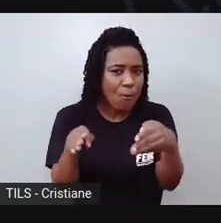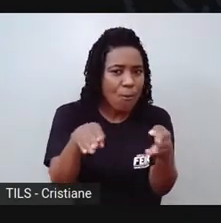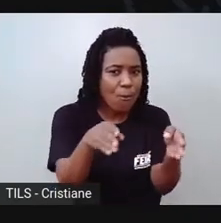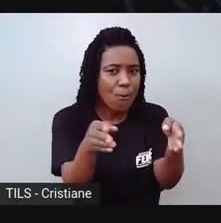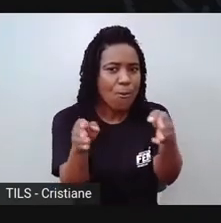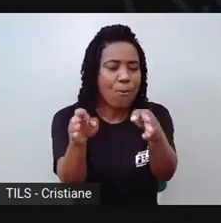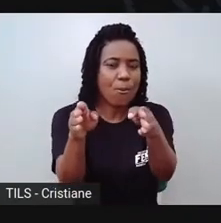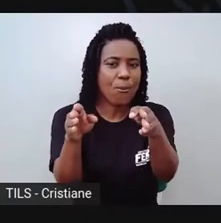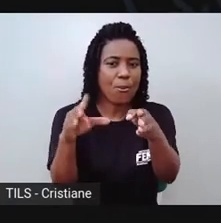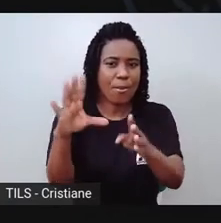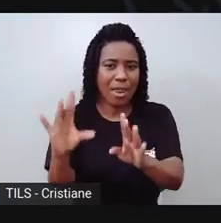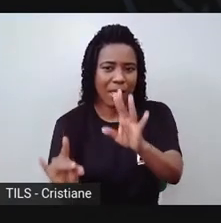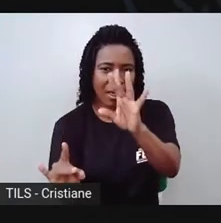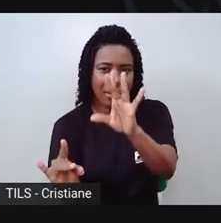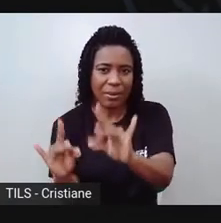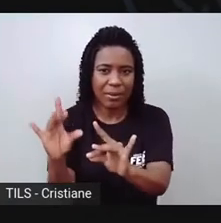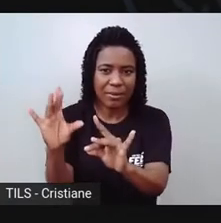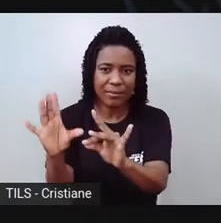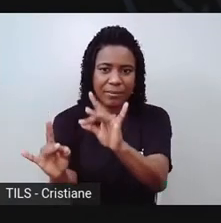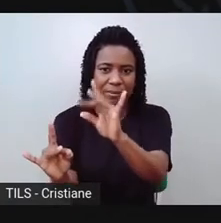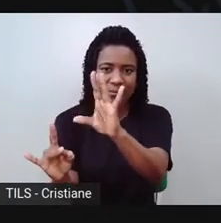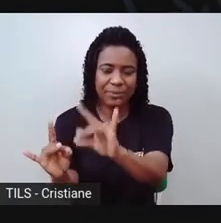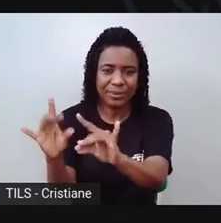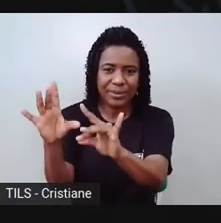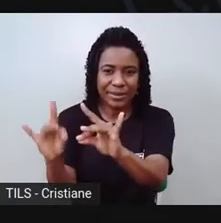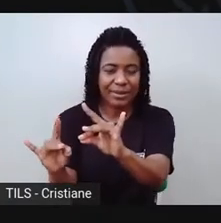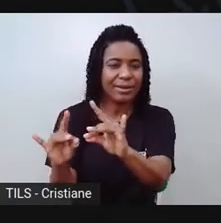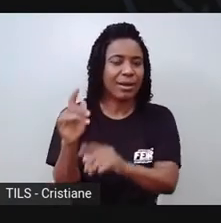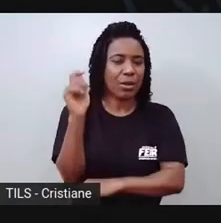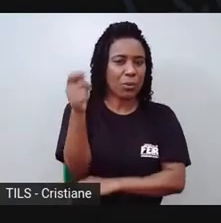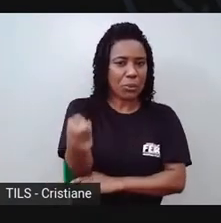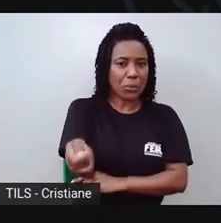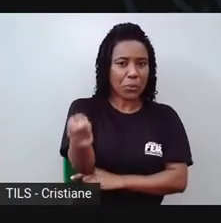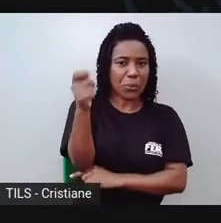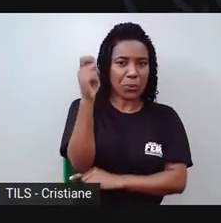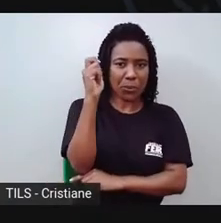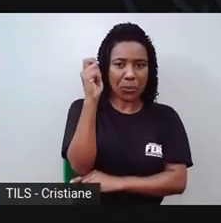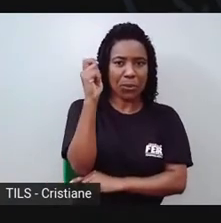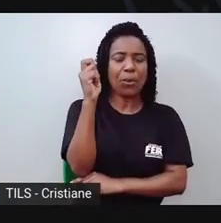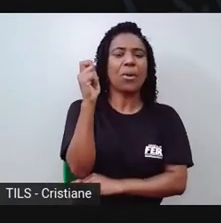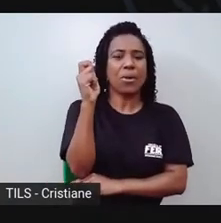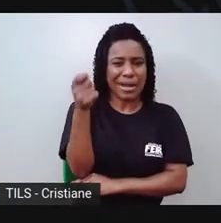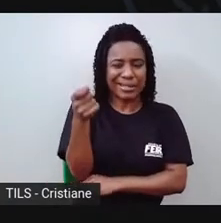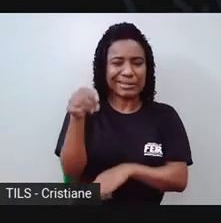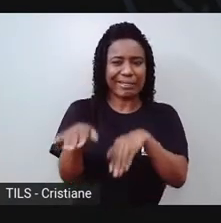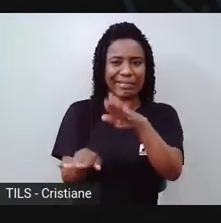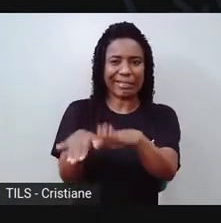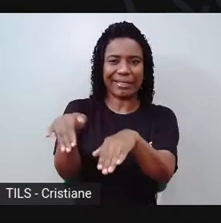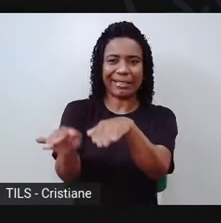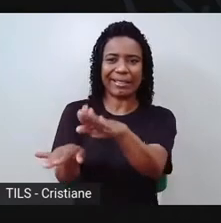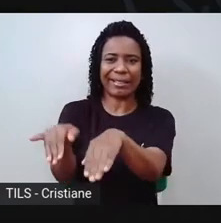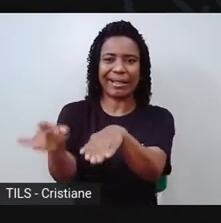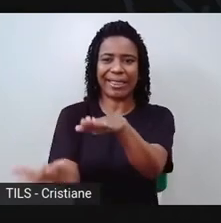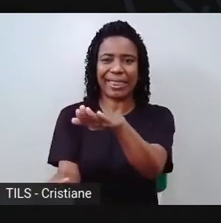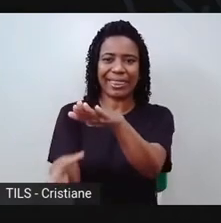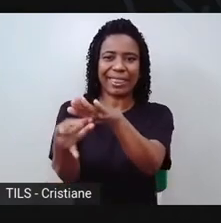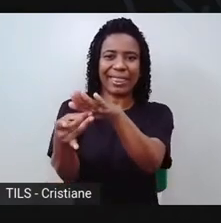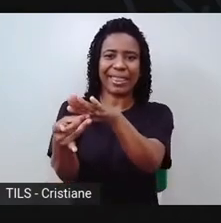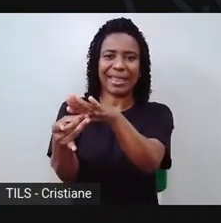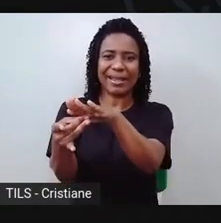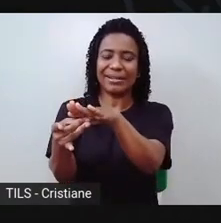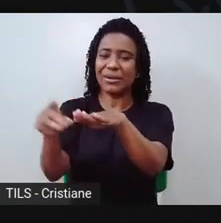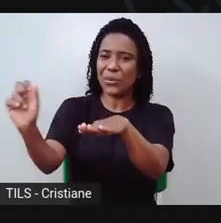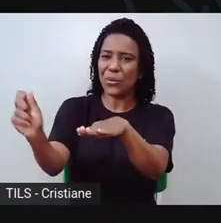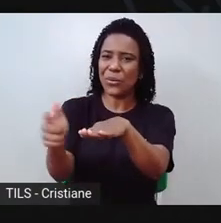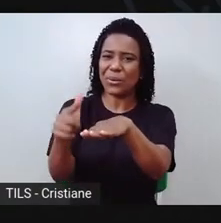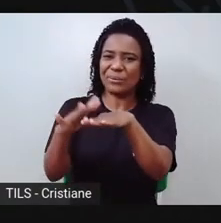eu piso naquela lama e se eu demorar pra lavar o pé, eu ficar lá pelo mato andando, o sol seca esse